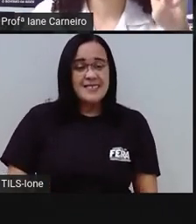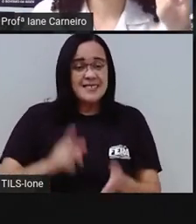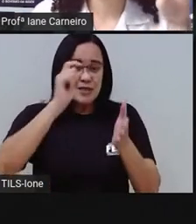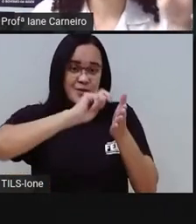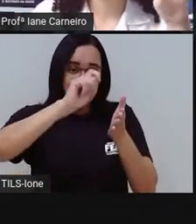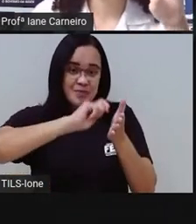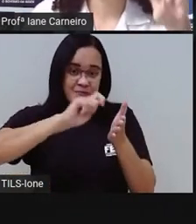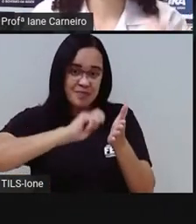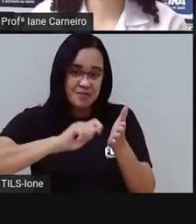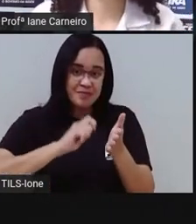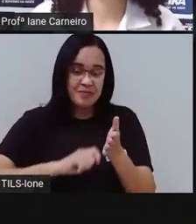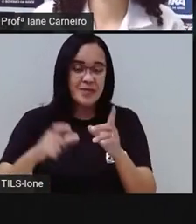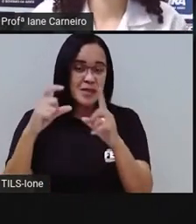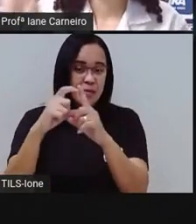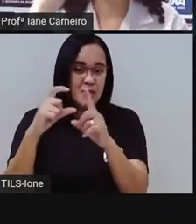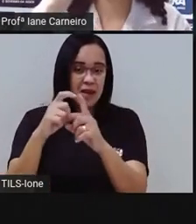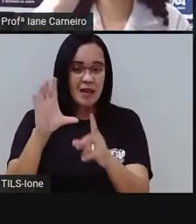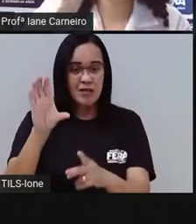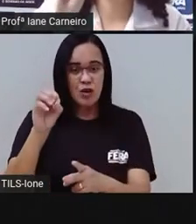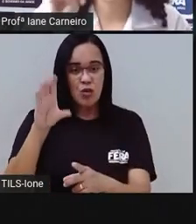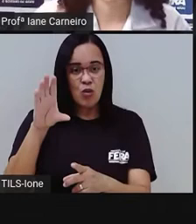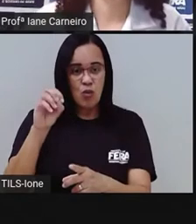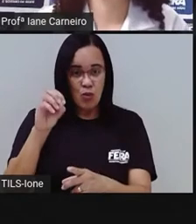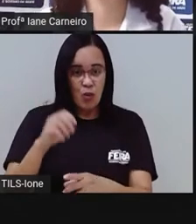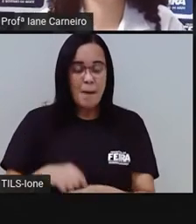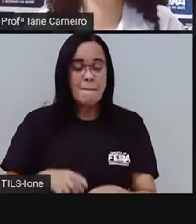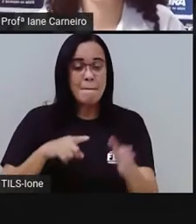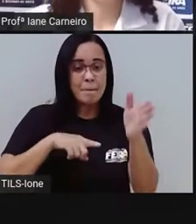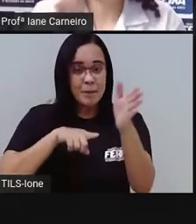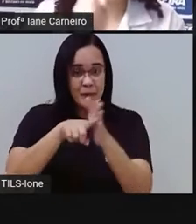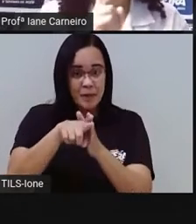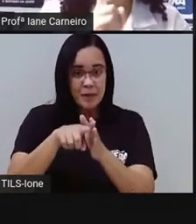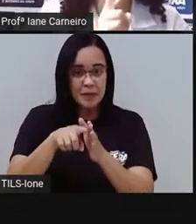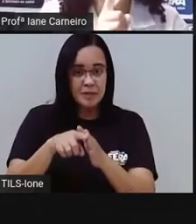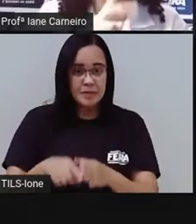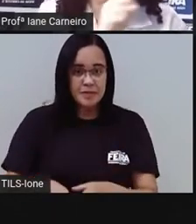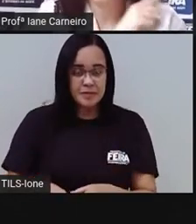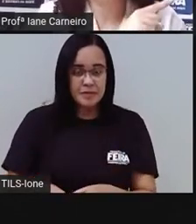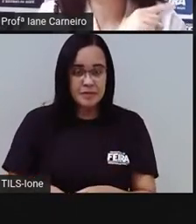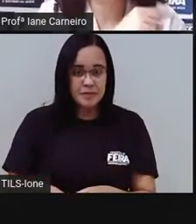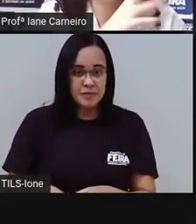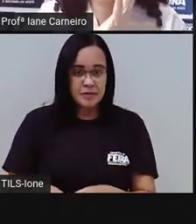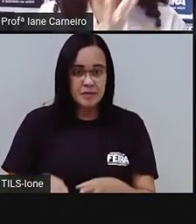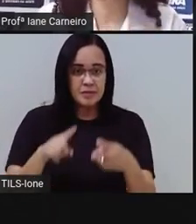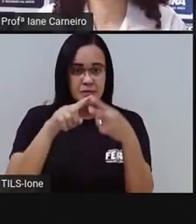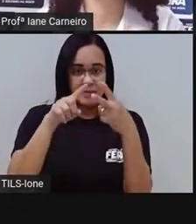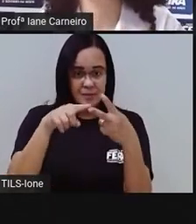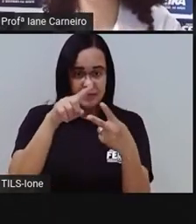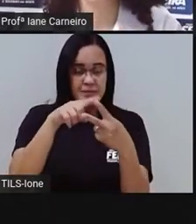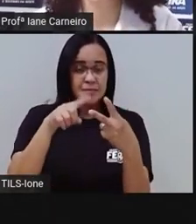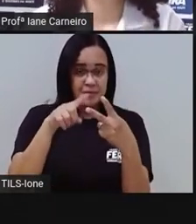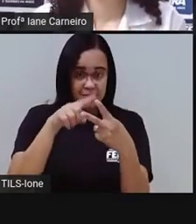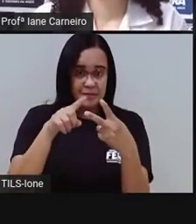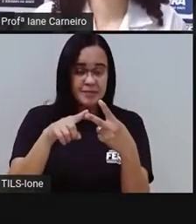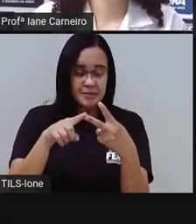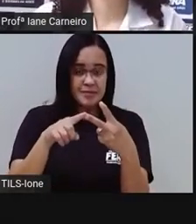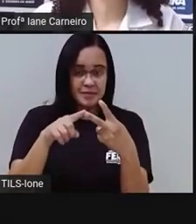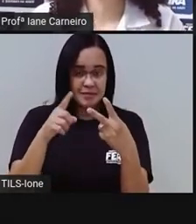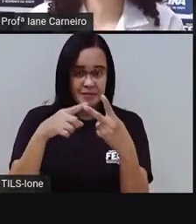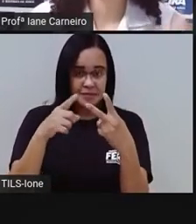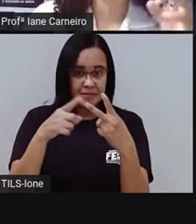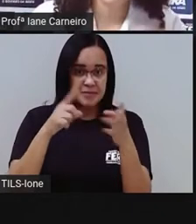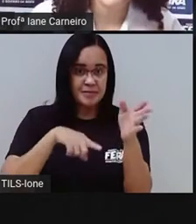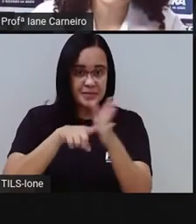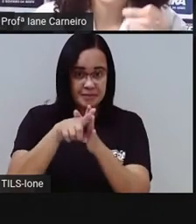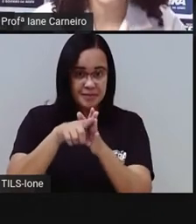a palavra coco, ó, na pergunta 12. Pergunta 3. Agora é 2, né? Antes foi só a introdutora. Pergunta